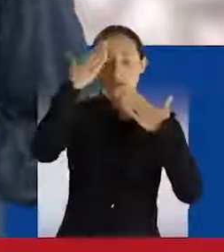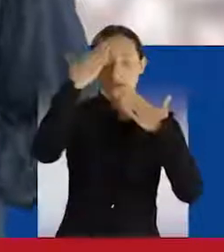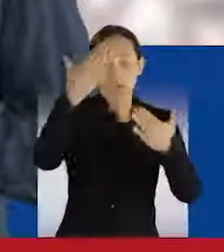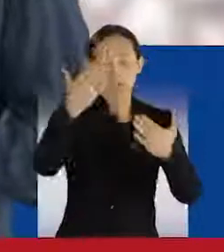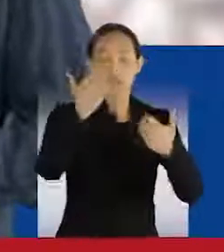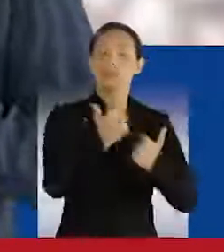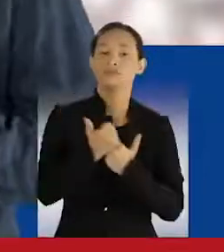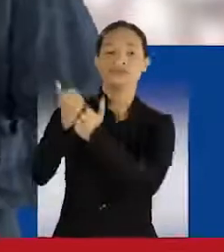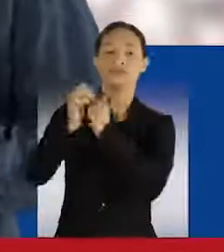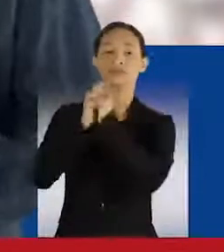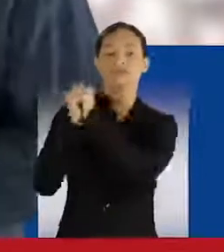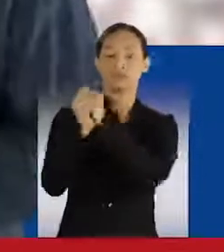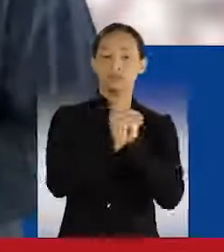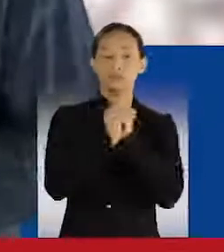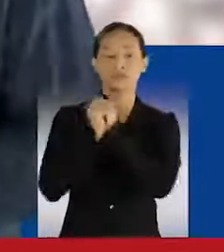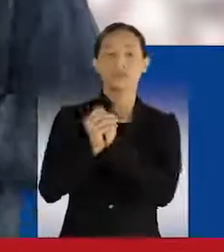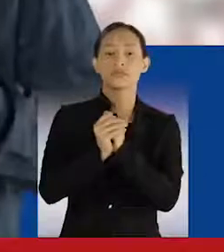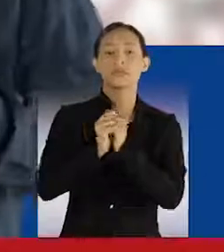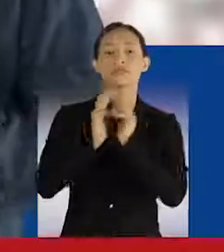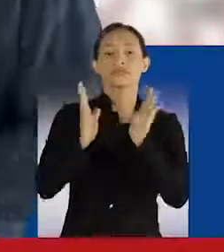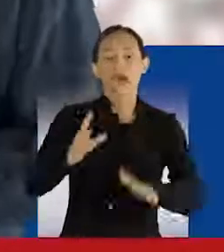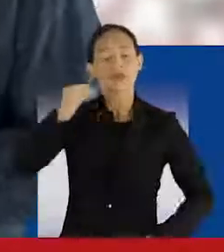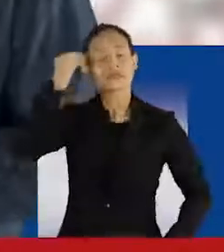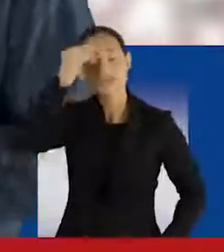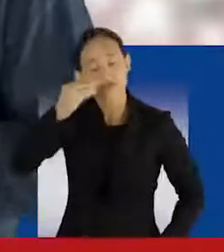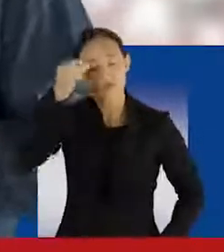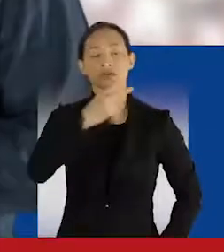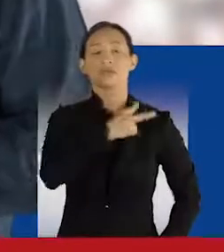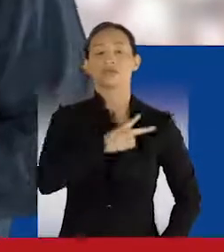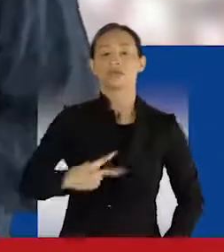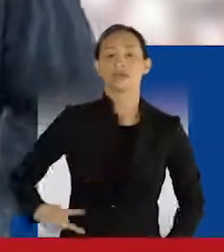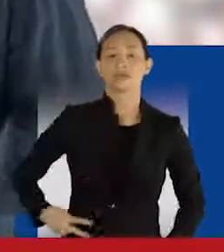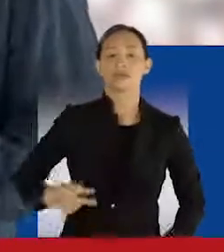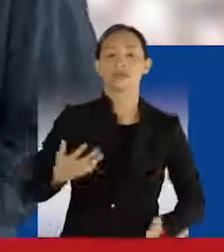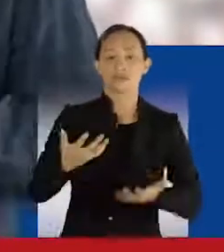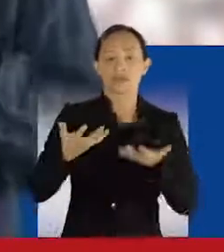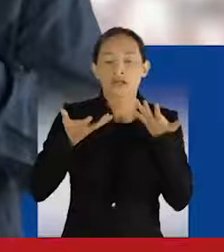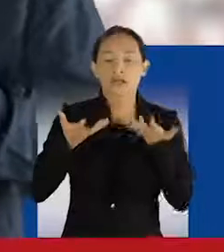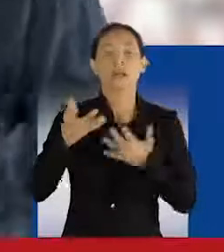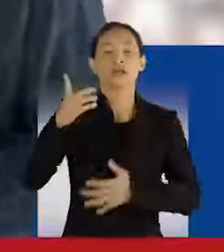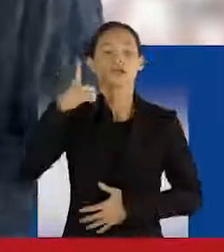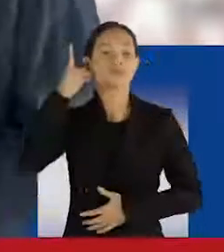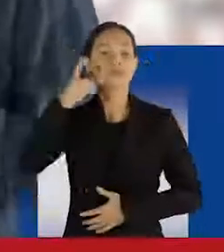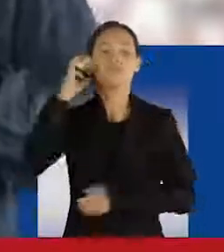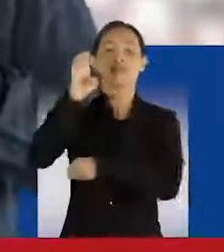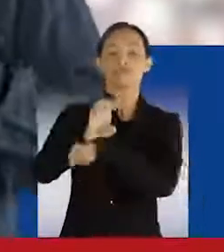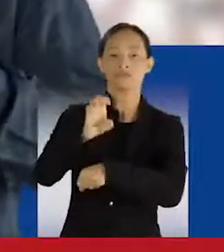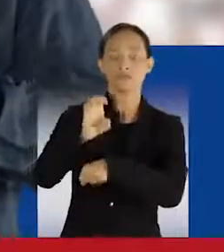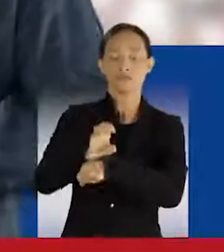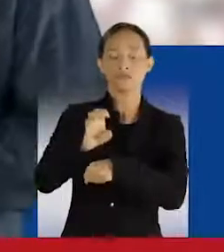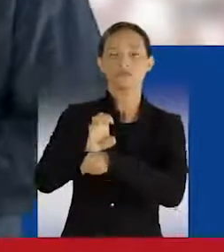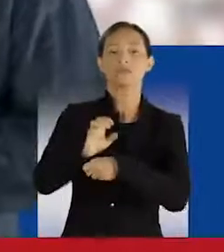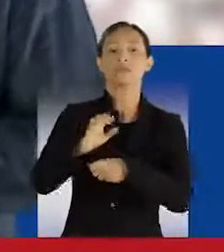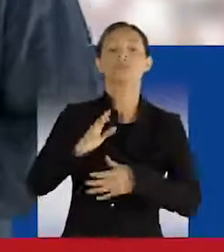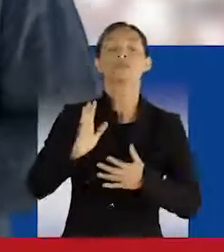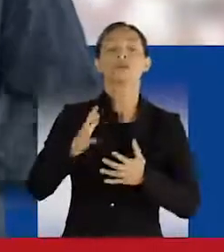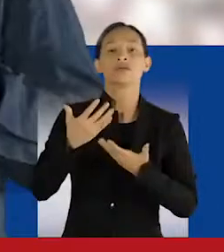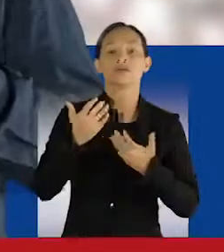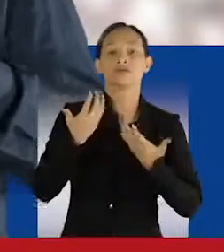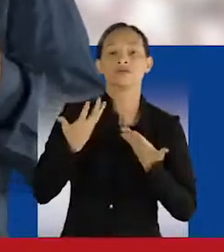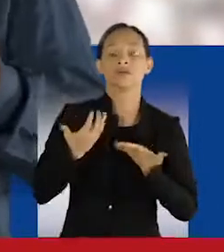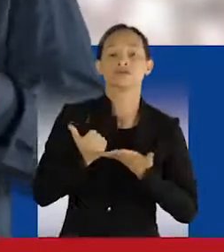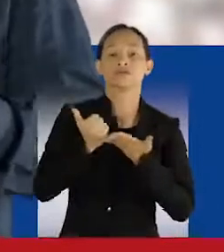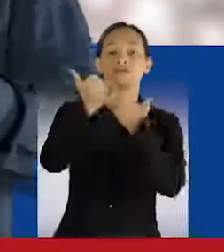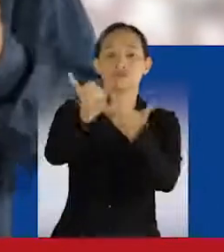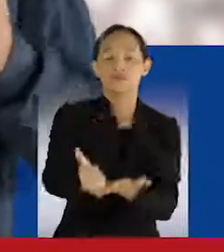Obrigado pelo seu apoio e orações. Muito tenho feito como vereador e agora, com a sua ajuda, quero ser deputado estadual e